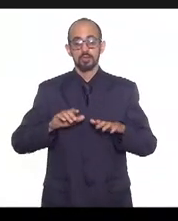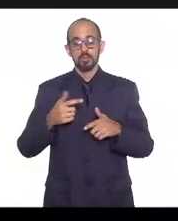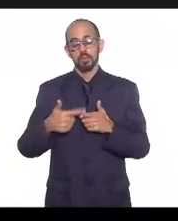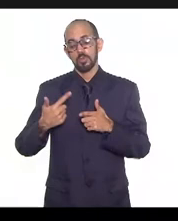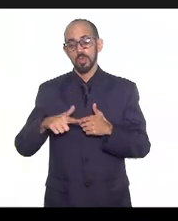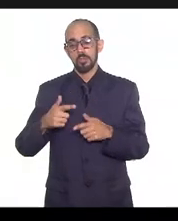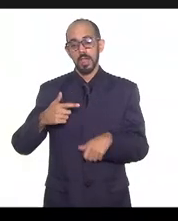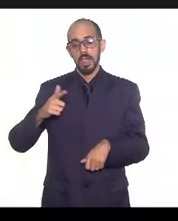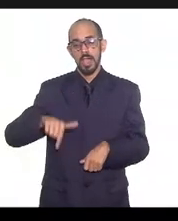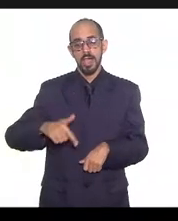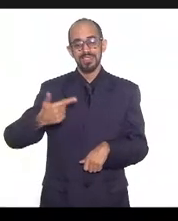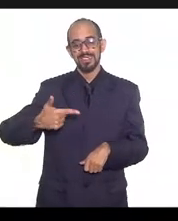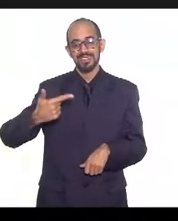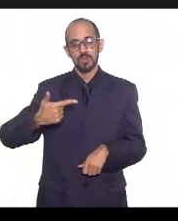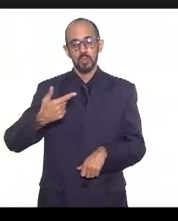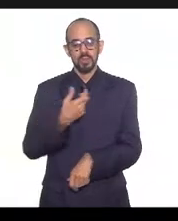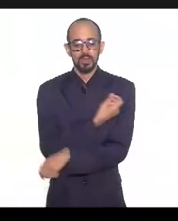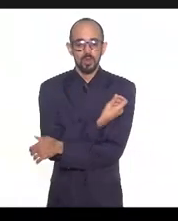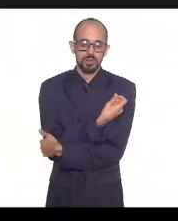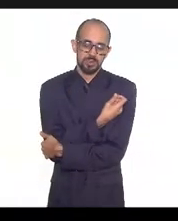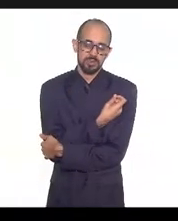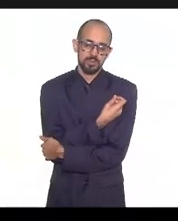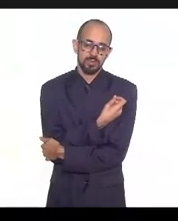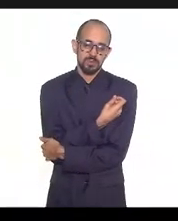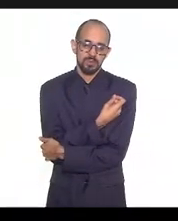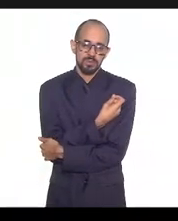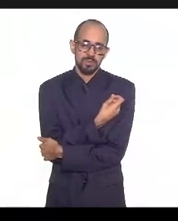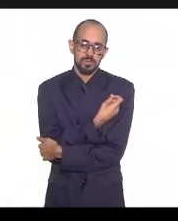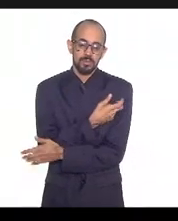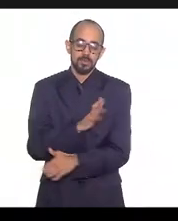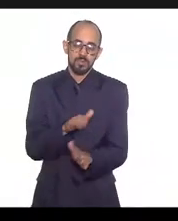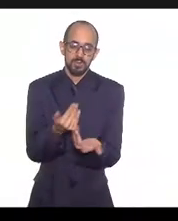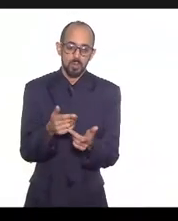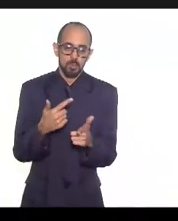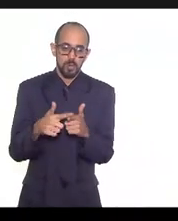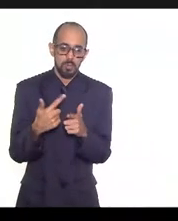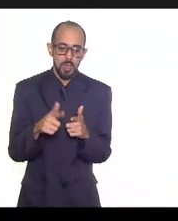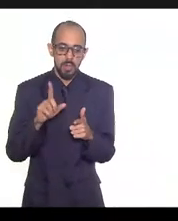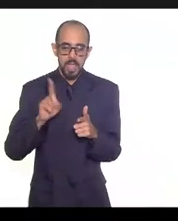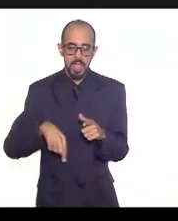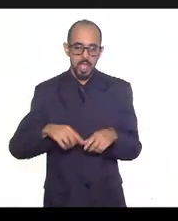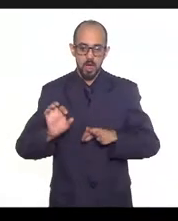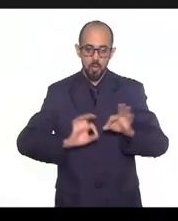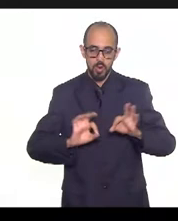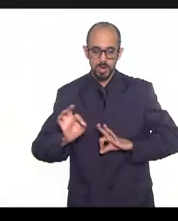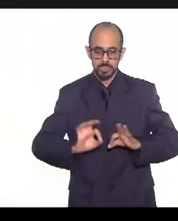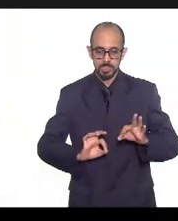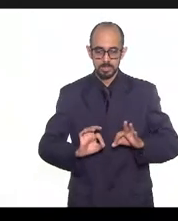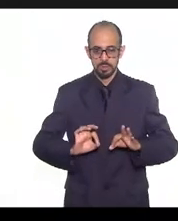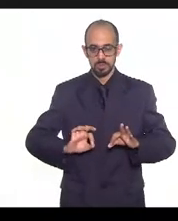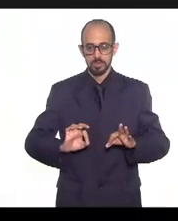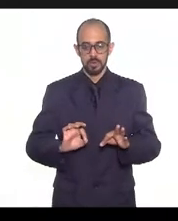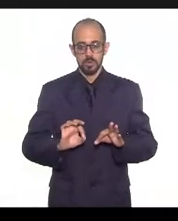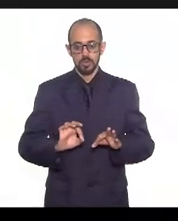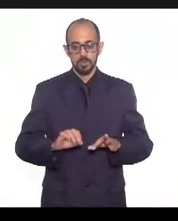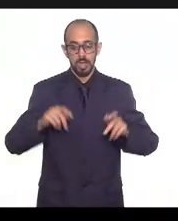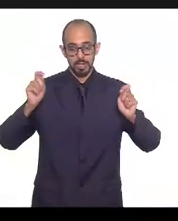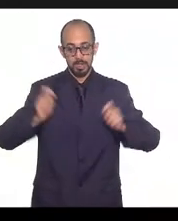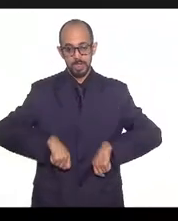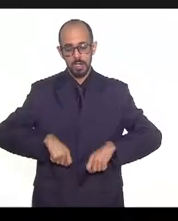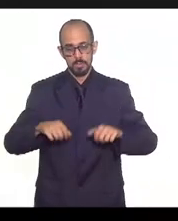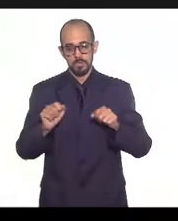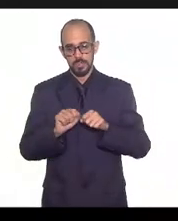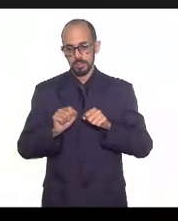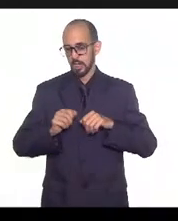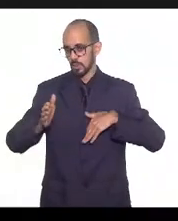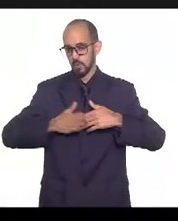Então, tem um problema que é, enfim, é a organização de que você pudesse fazer onde